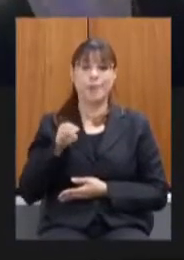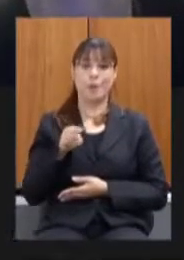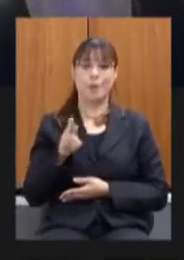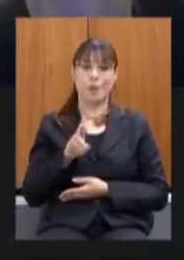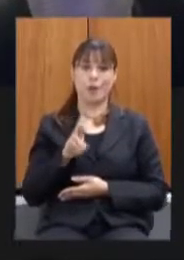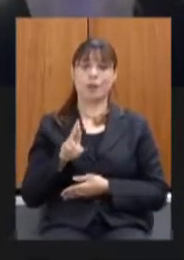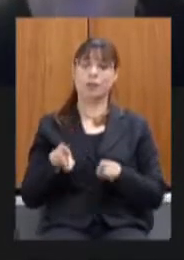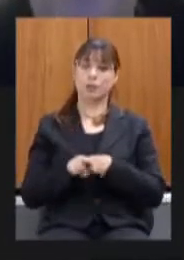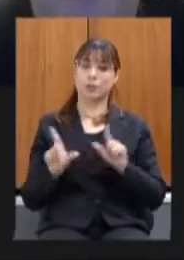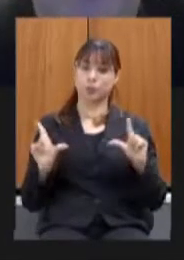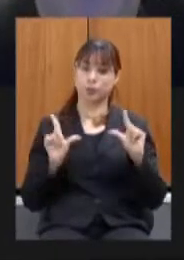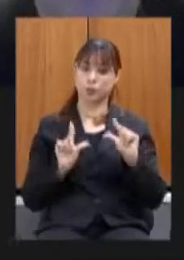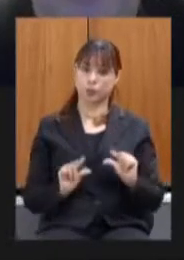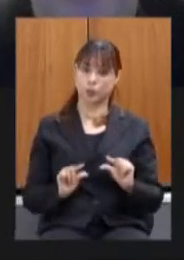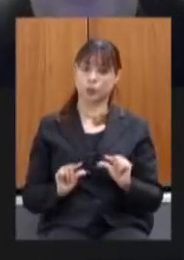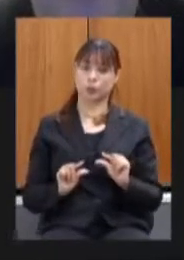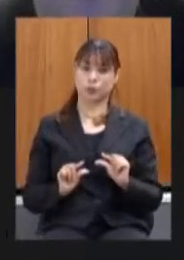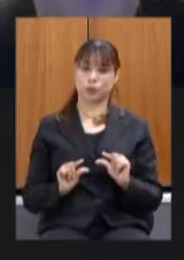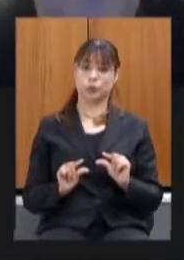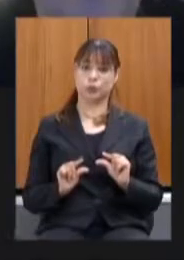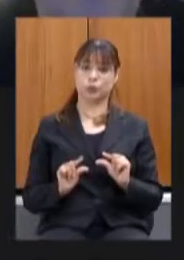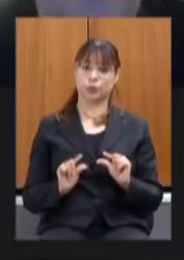reduzimos as contas a receber